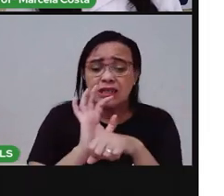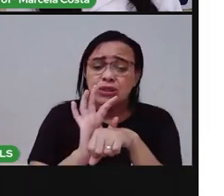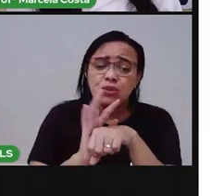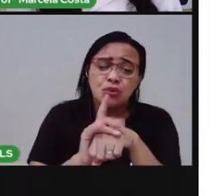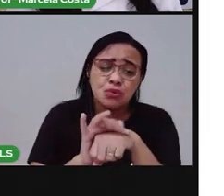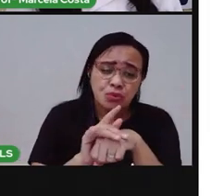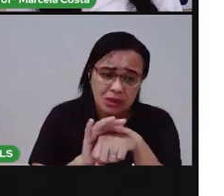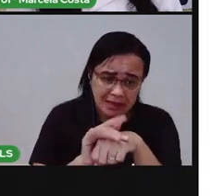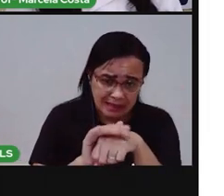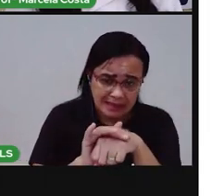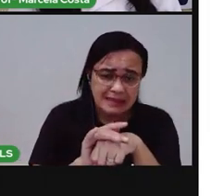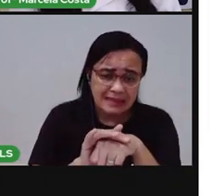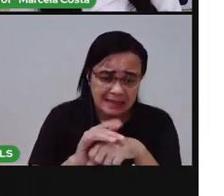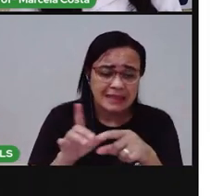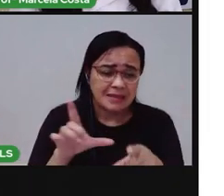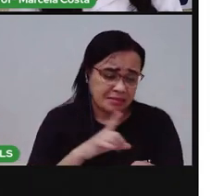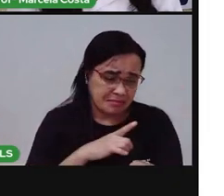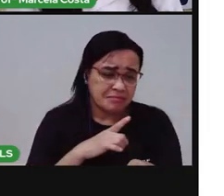Com... Com...